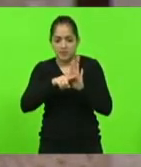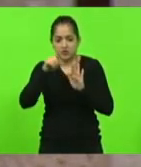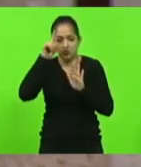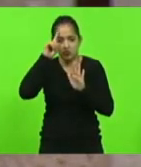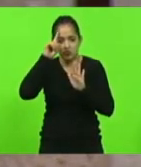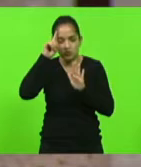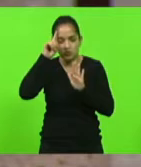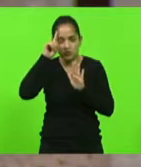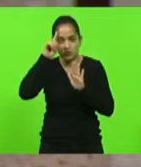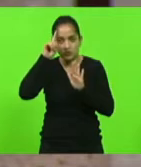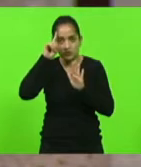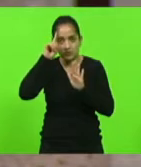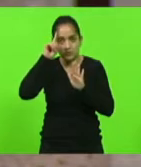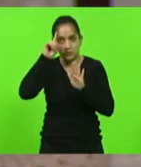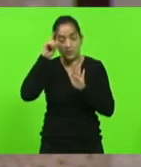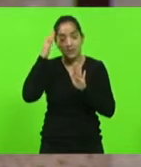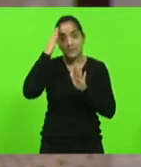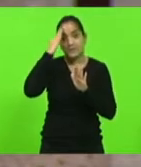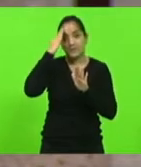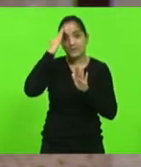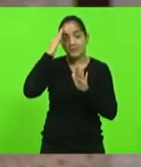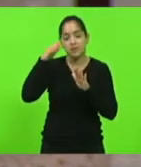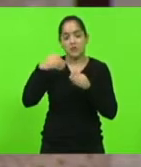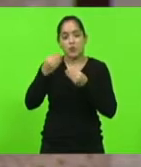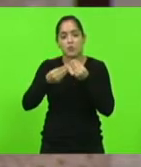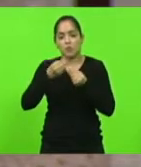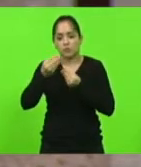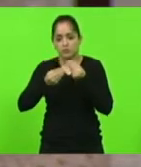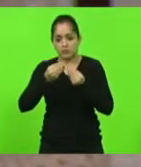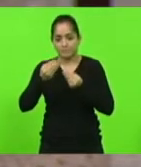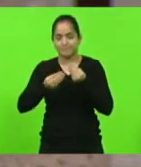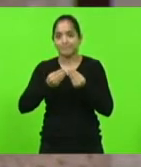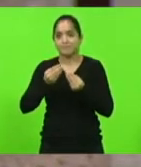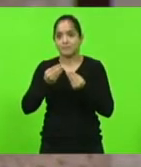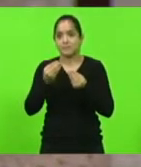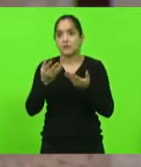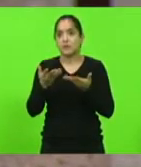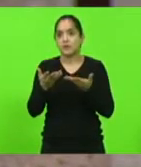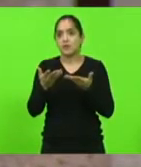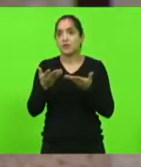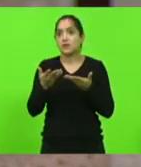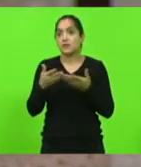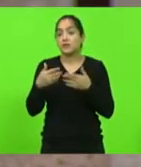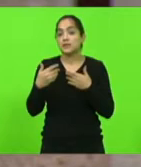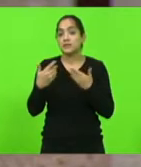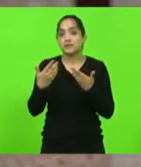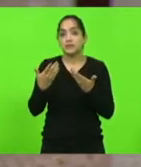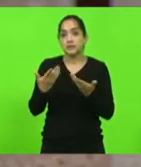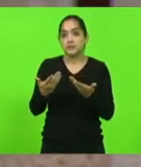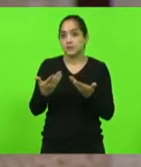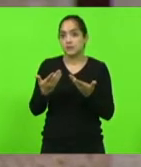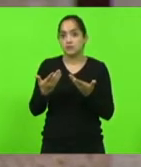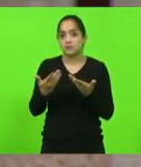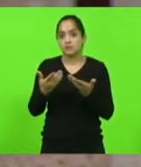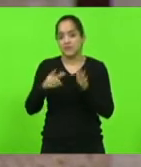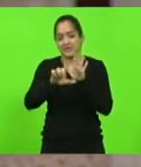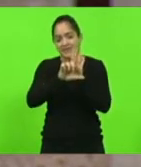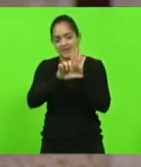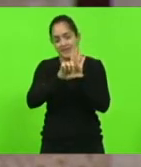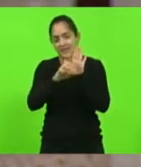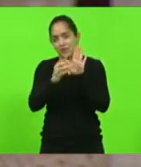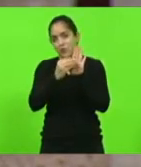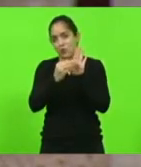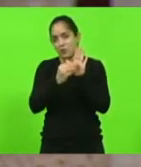e vários diários para saber em que situação elas estão então colocar isso em lei é um risco